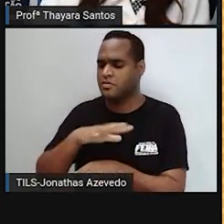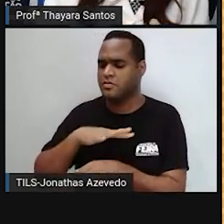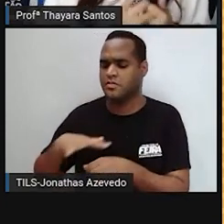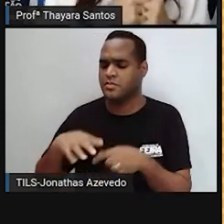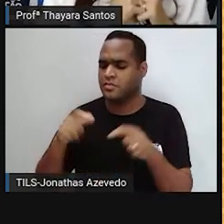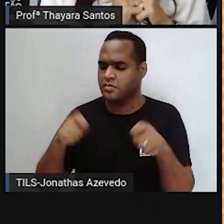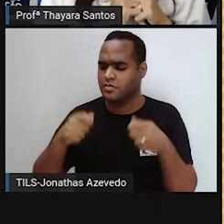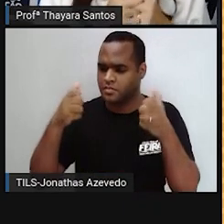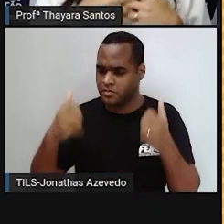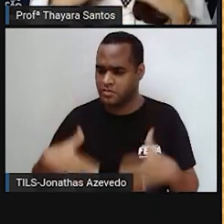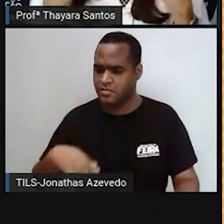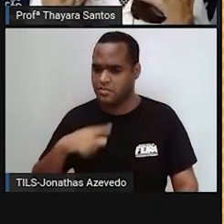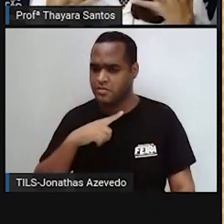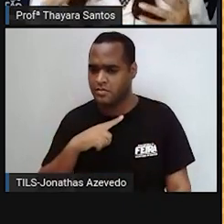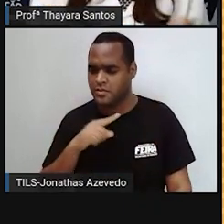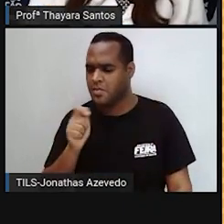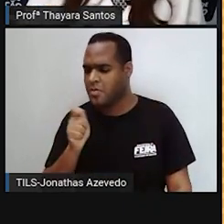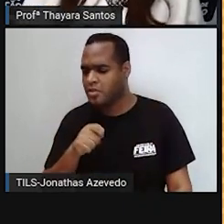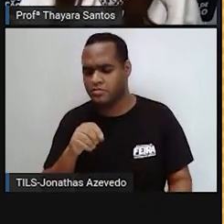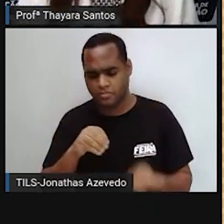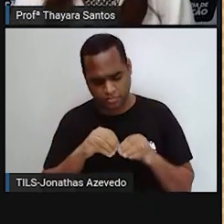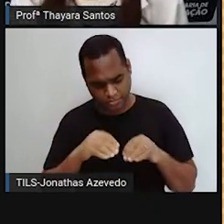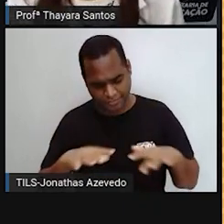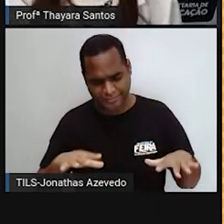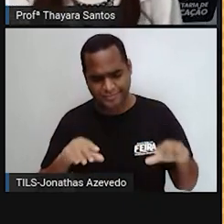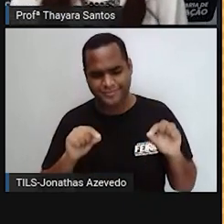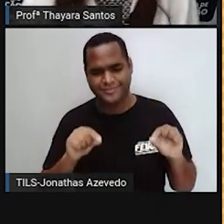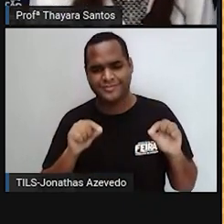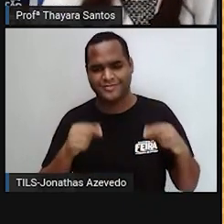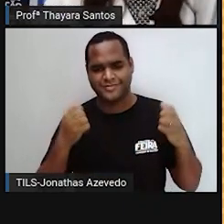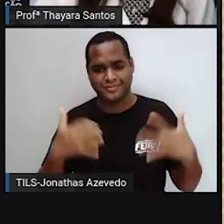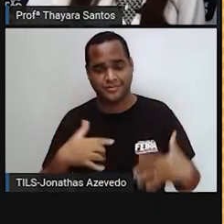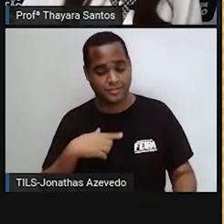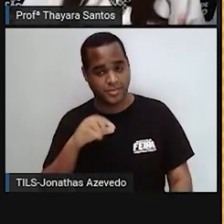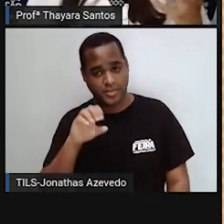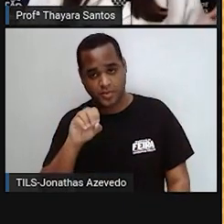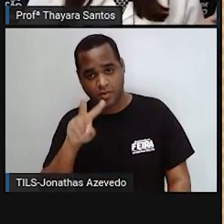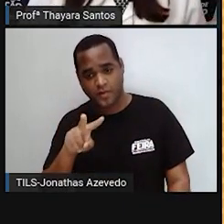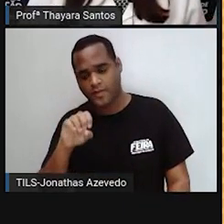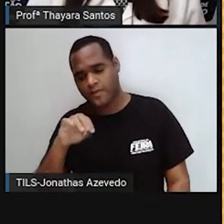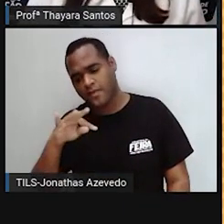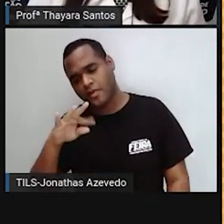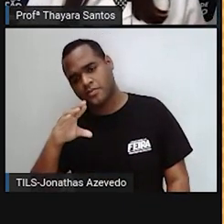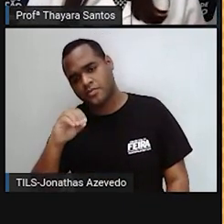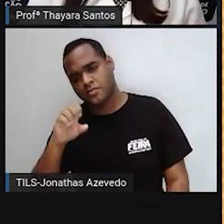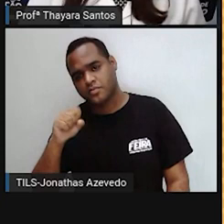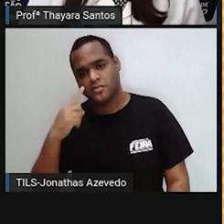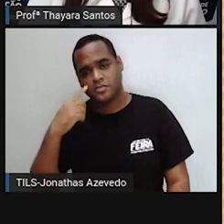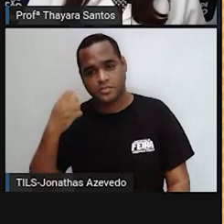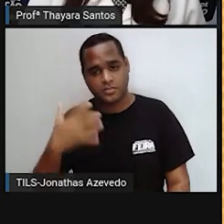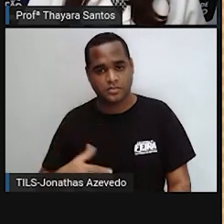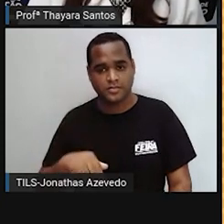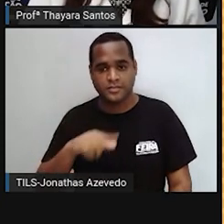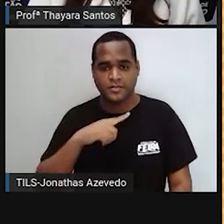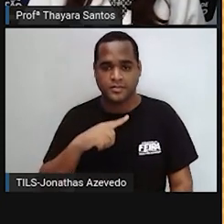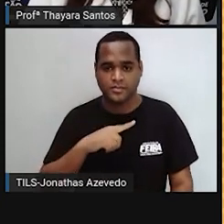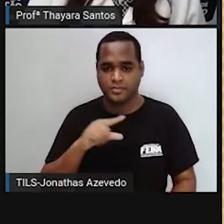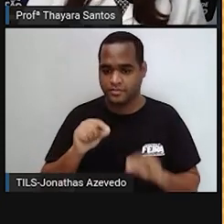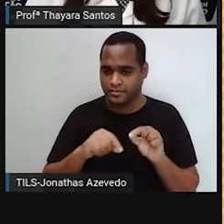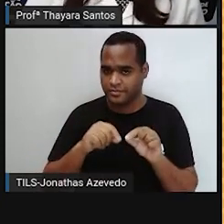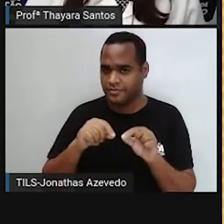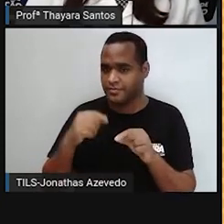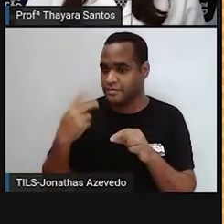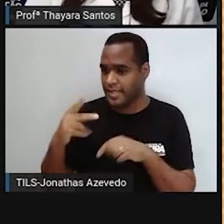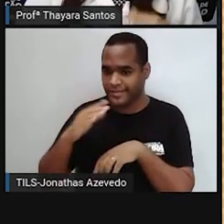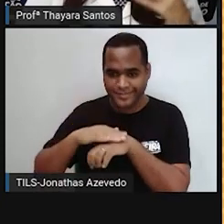que ocorra a fecundação. Como assim? Esses ovócitos, essas células reprodutivas femininas, são produzidas aqui no ovário